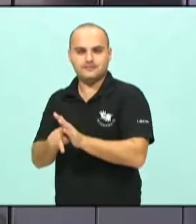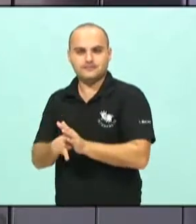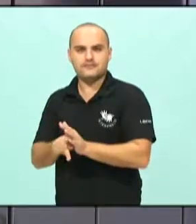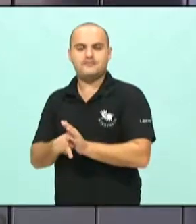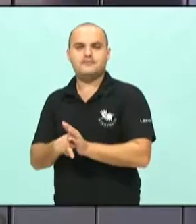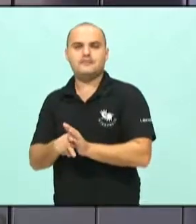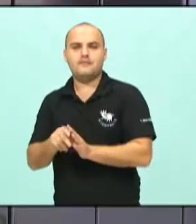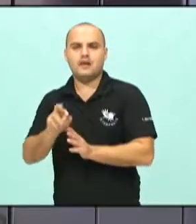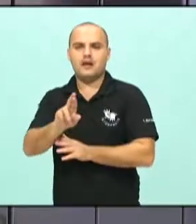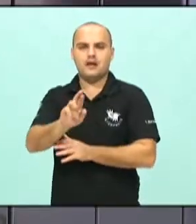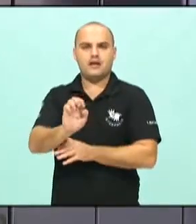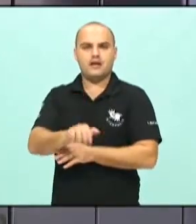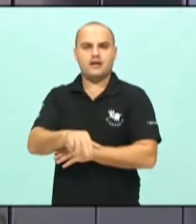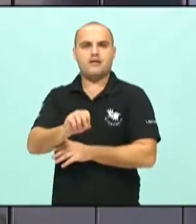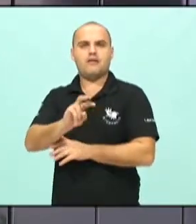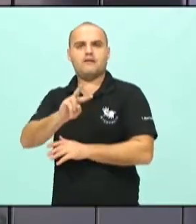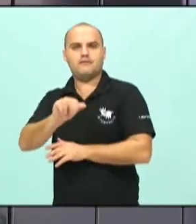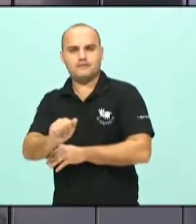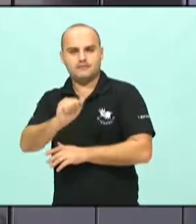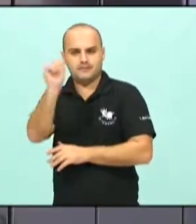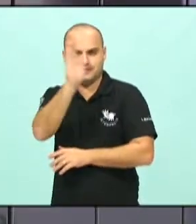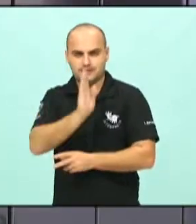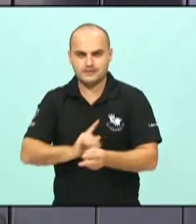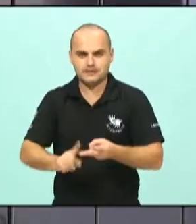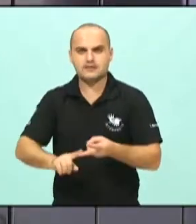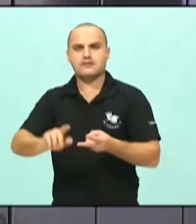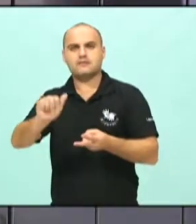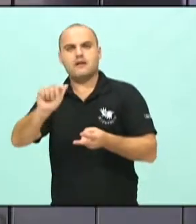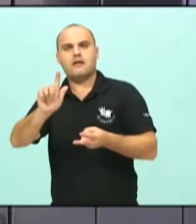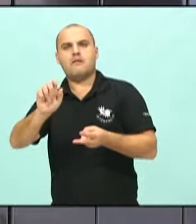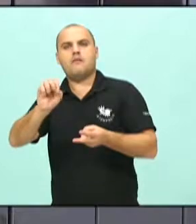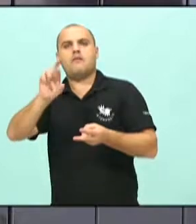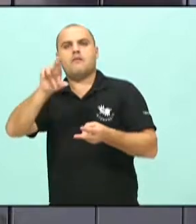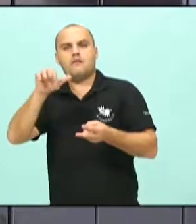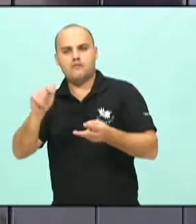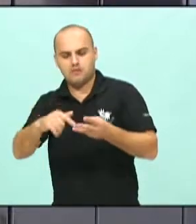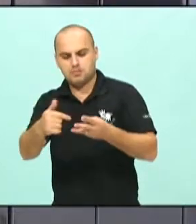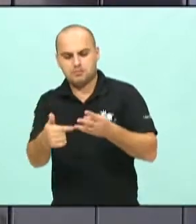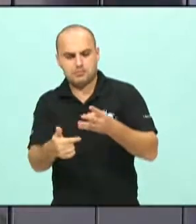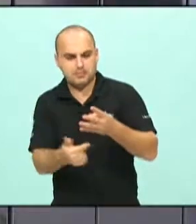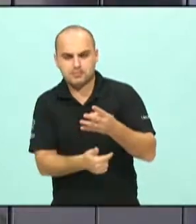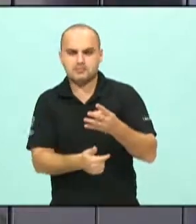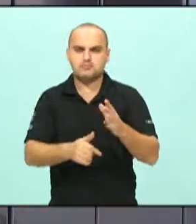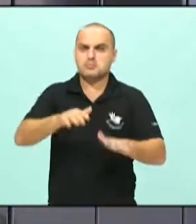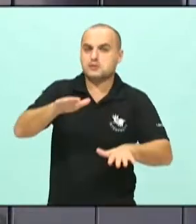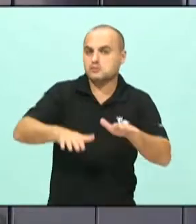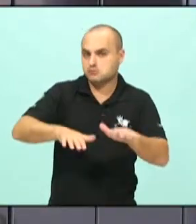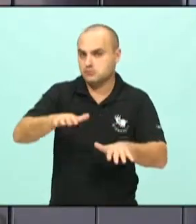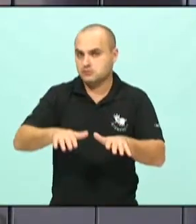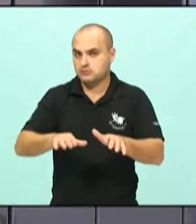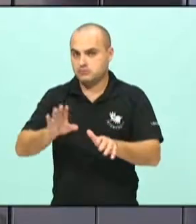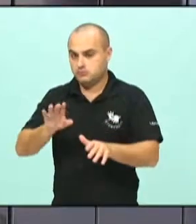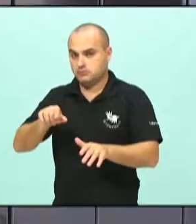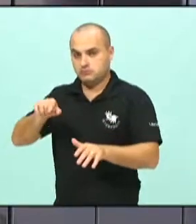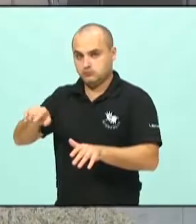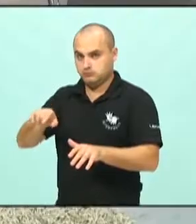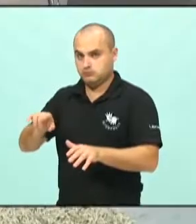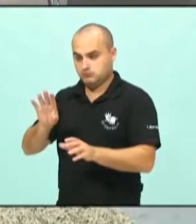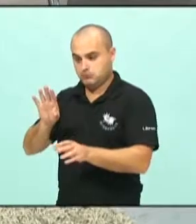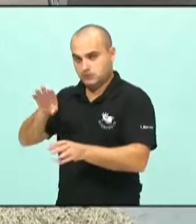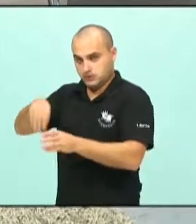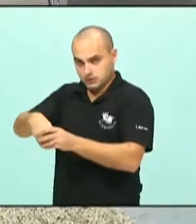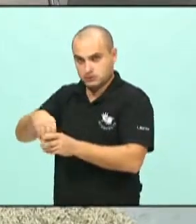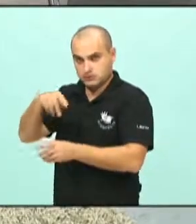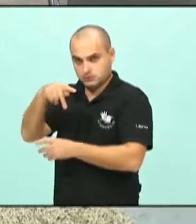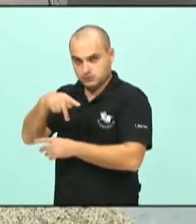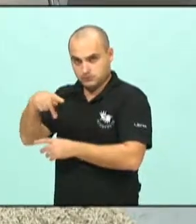Renova Brasil, foram três ou quatro movimentos apartidários que